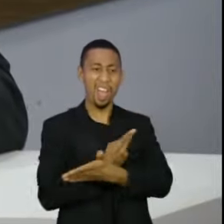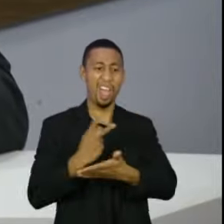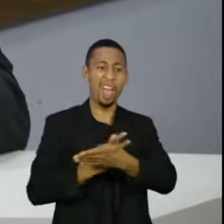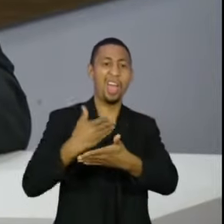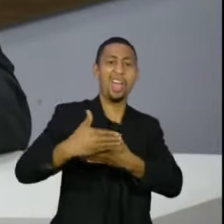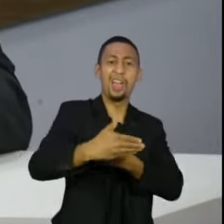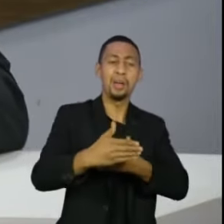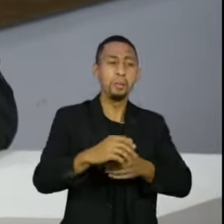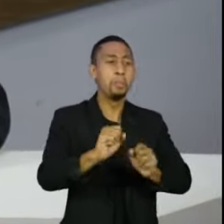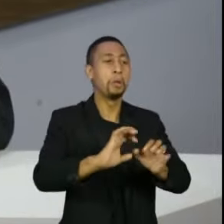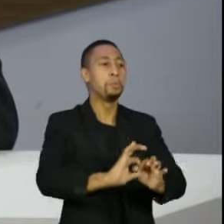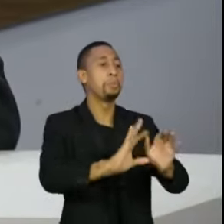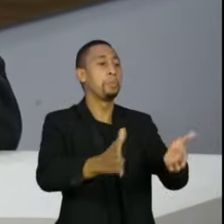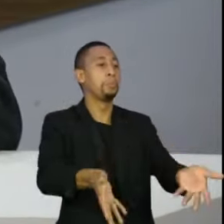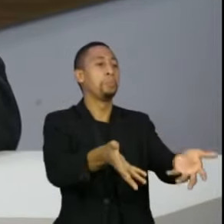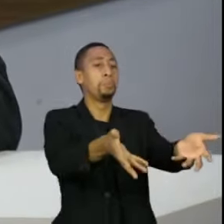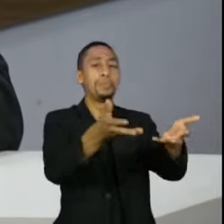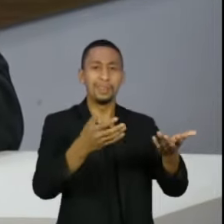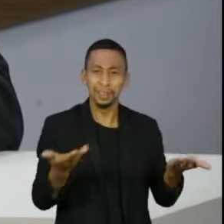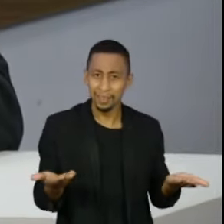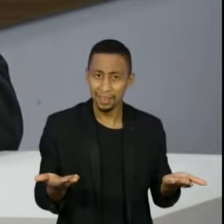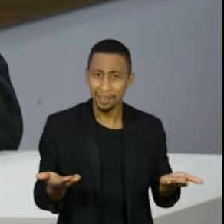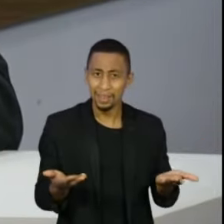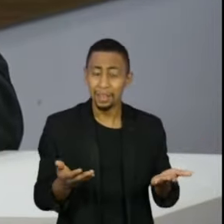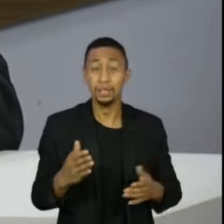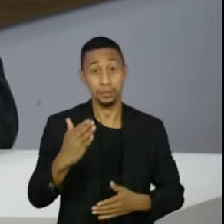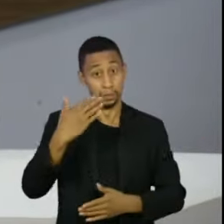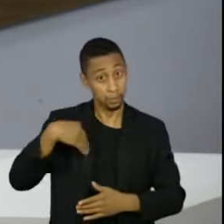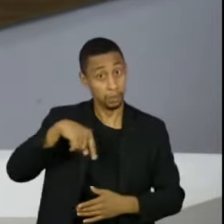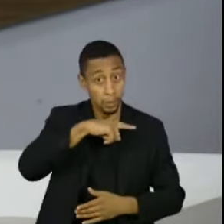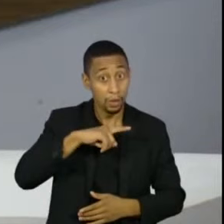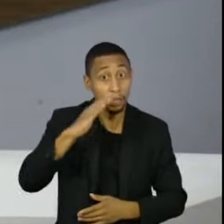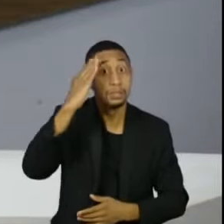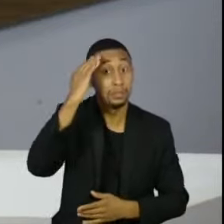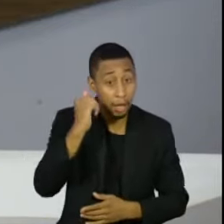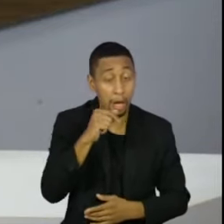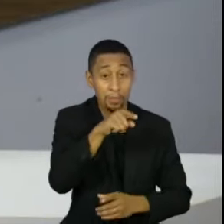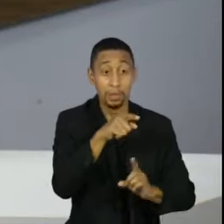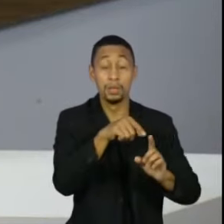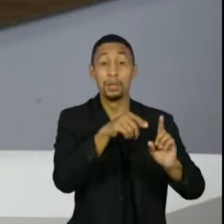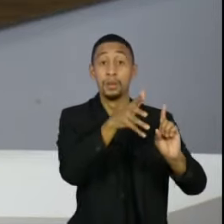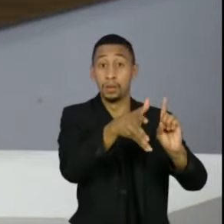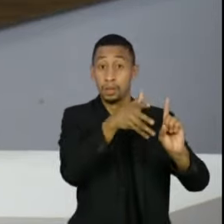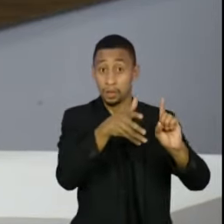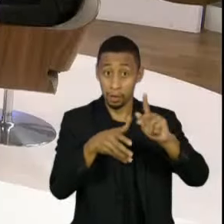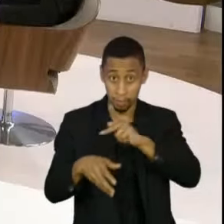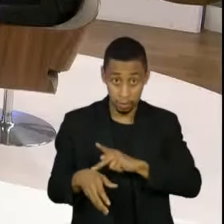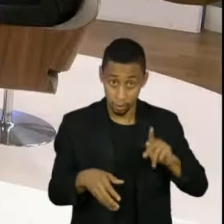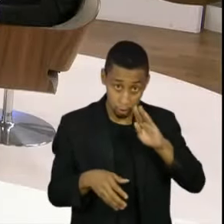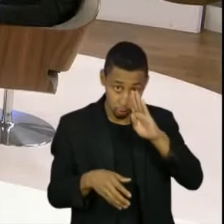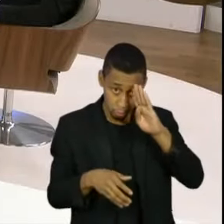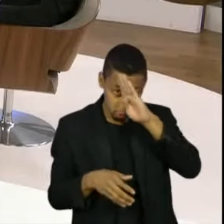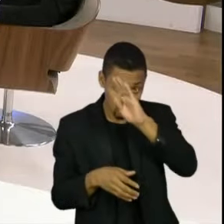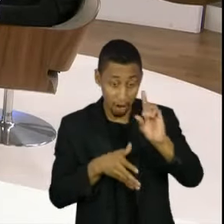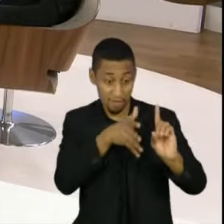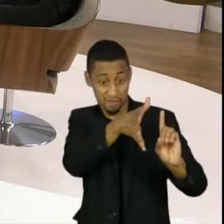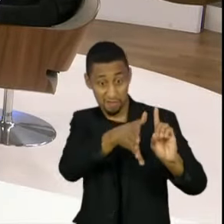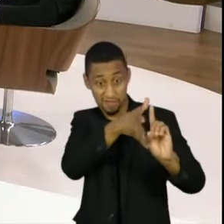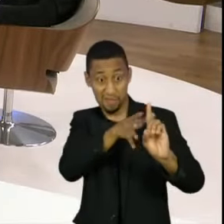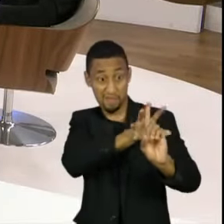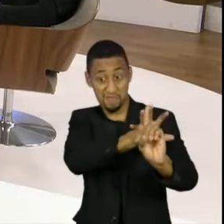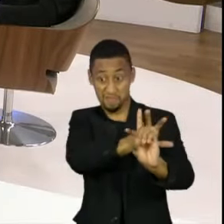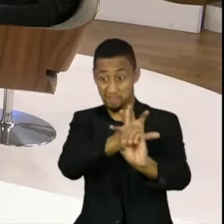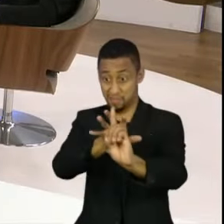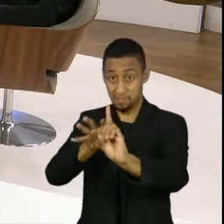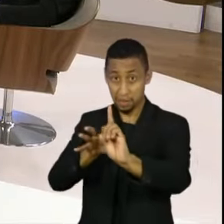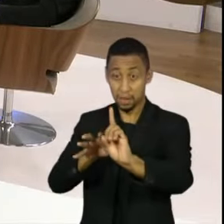como um acessório nesse ambiente da pandemia, quando, na verdade, a gente sabe que essas palavras do presidente produzem prejuízos concretos. A